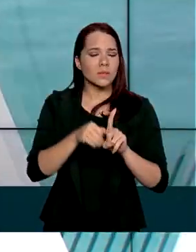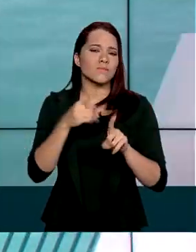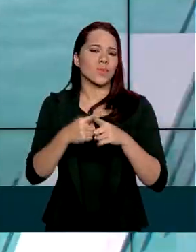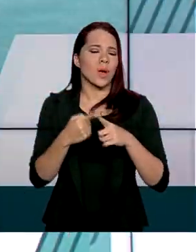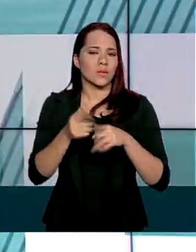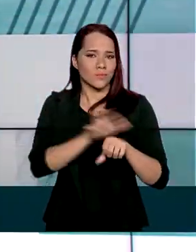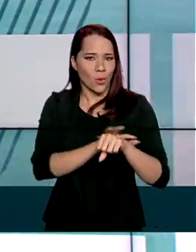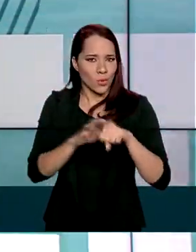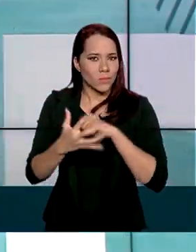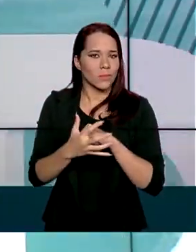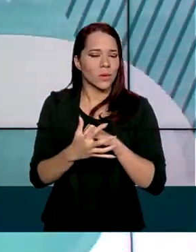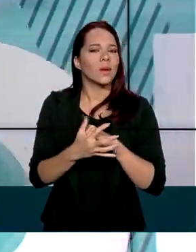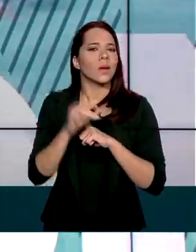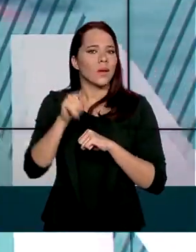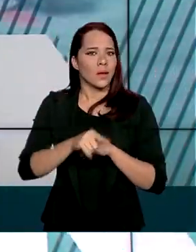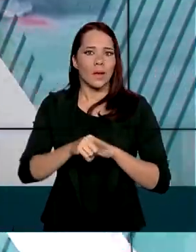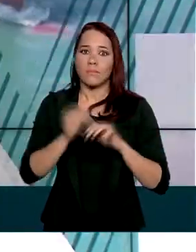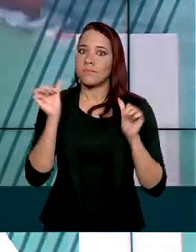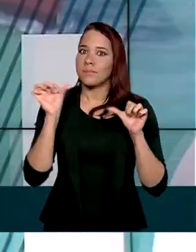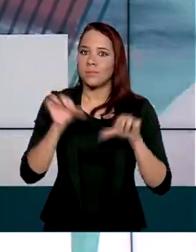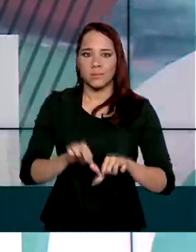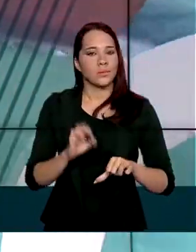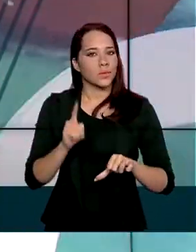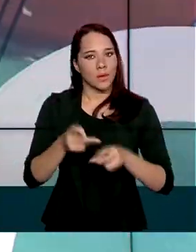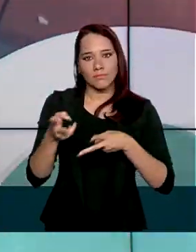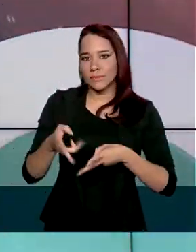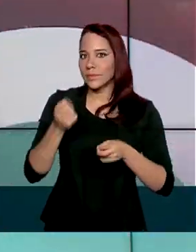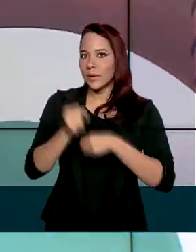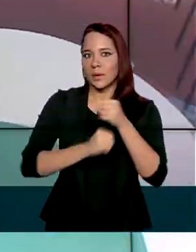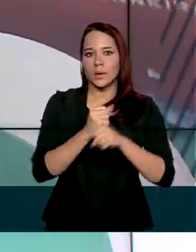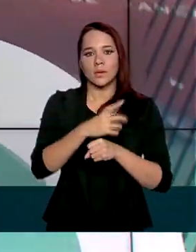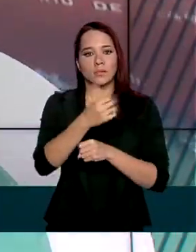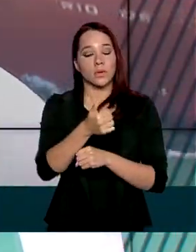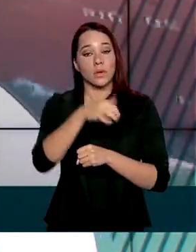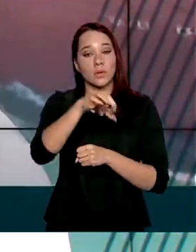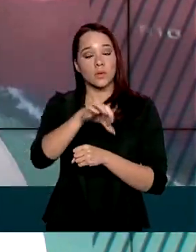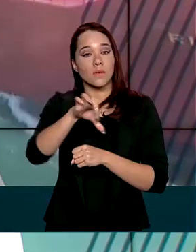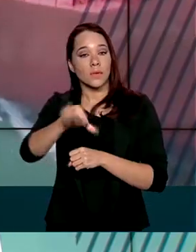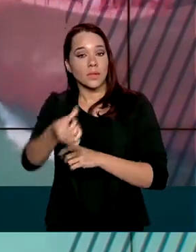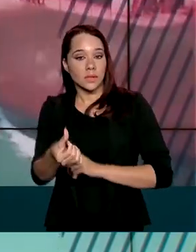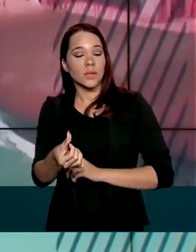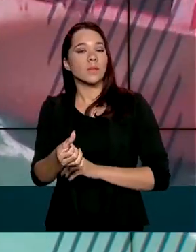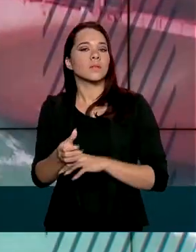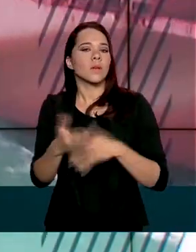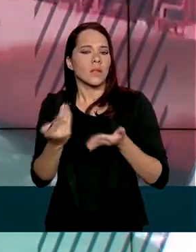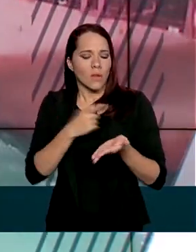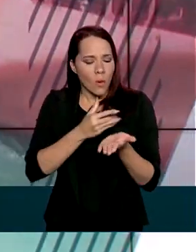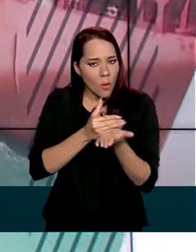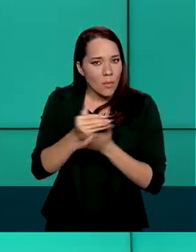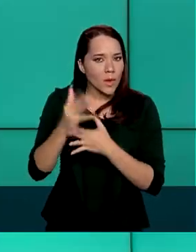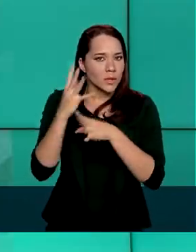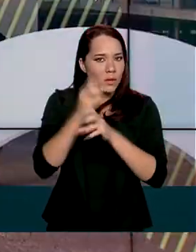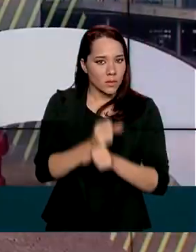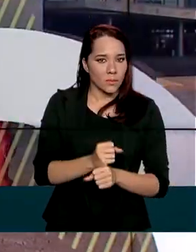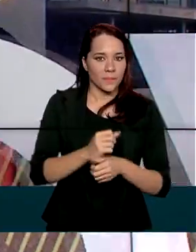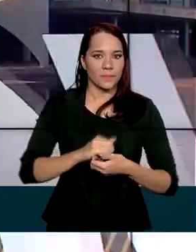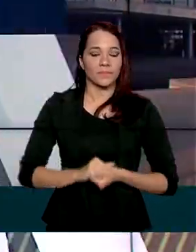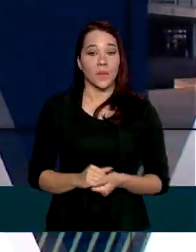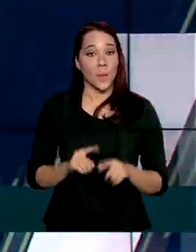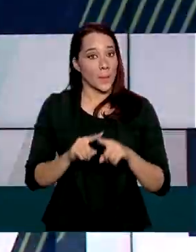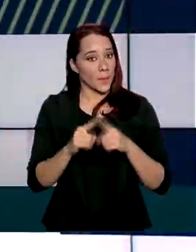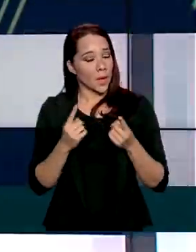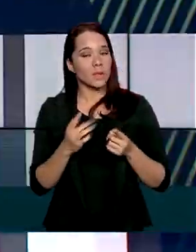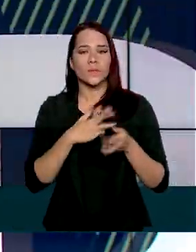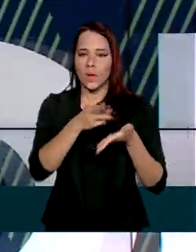do coronavírus será a maior observada desde 1996, quando teve início a medição. Mas